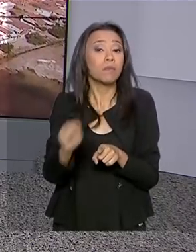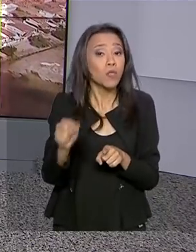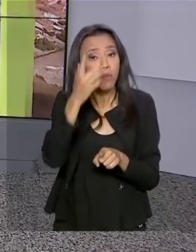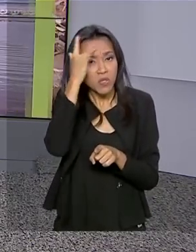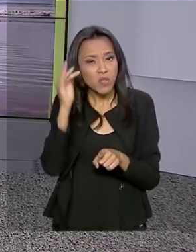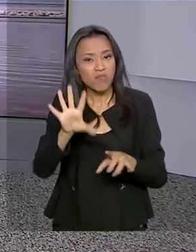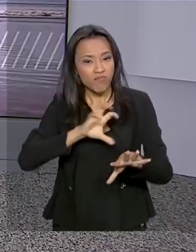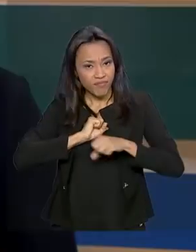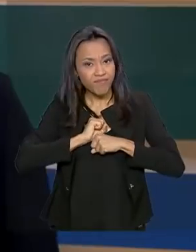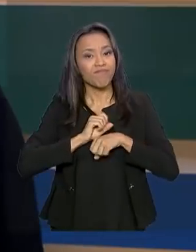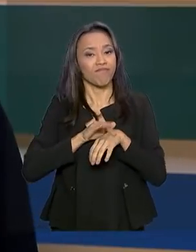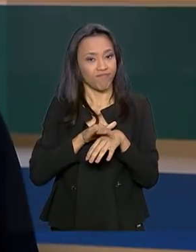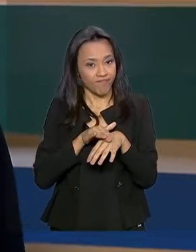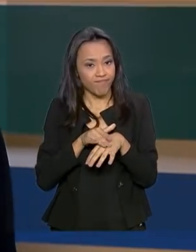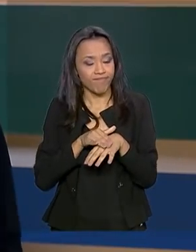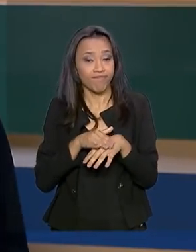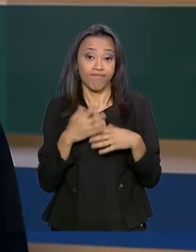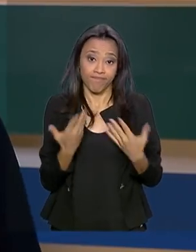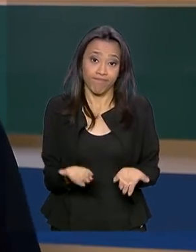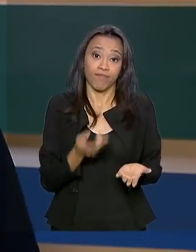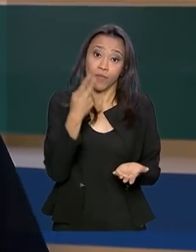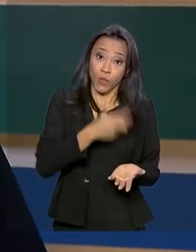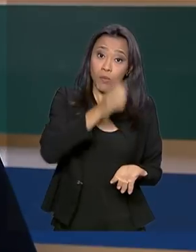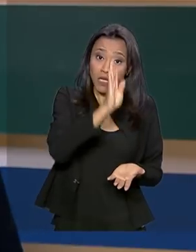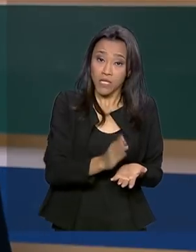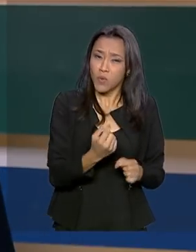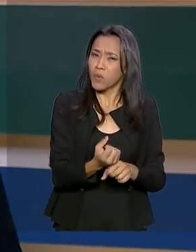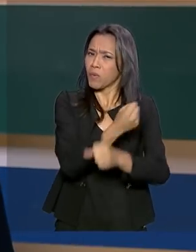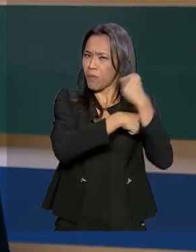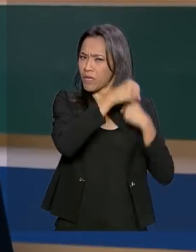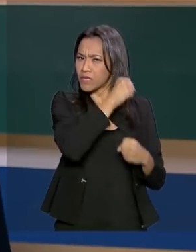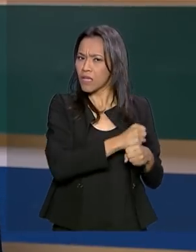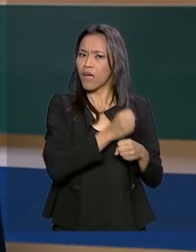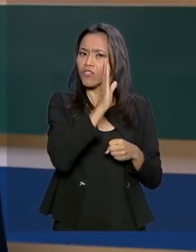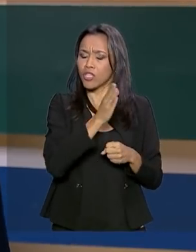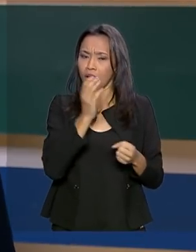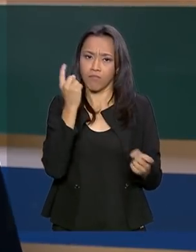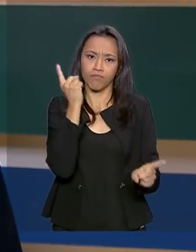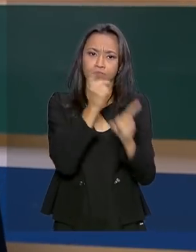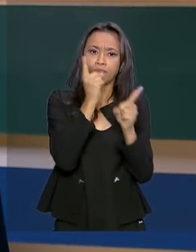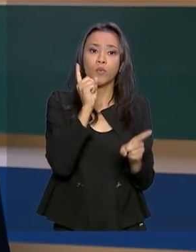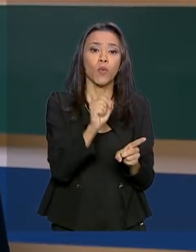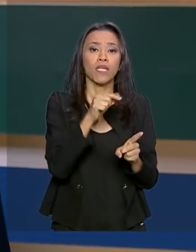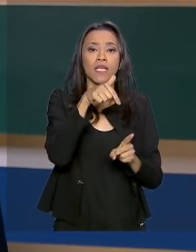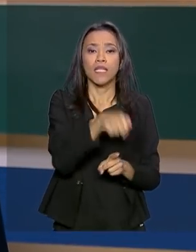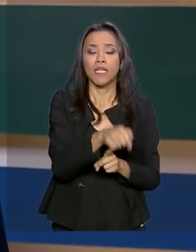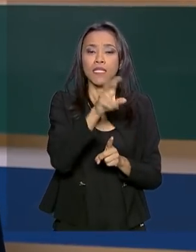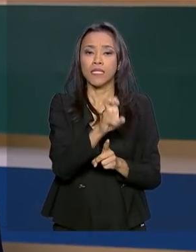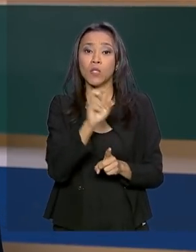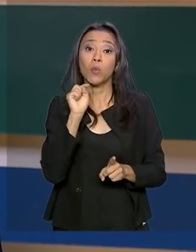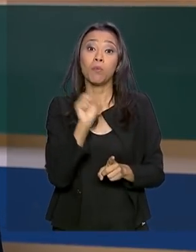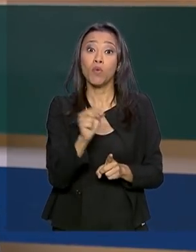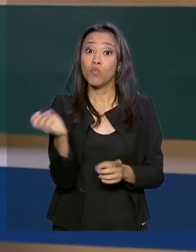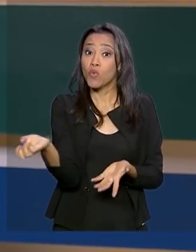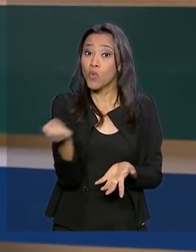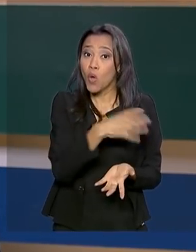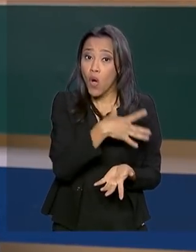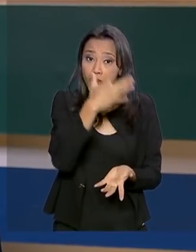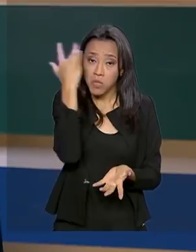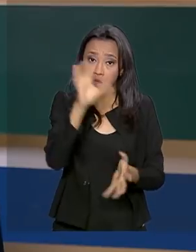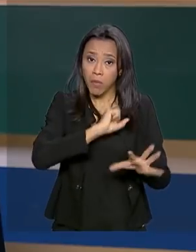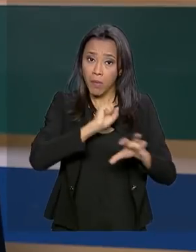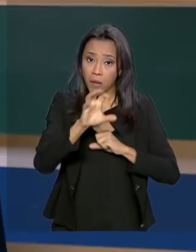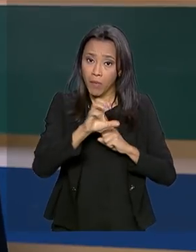vítimas da doença. No Brasil, só no ano passado, foram diagnosticados mais de 75 mil novos casos. O